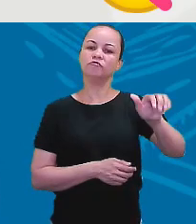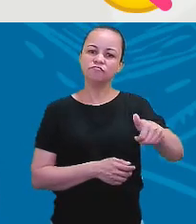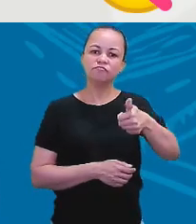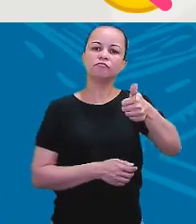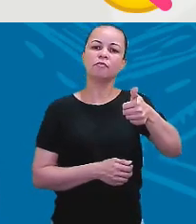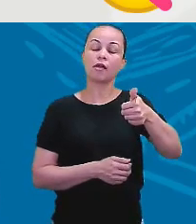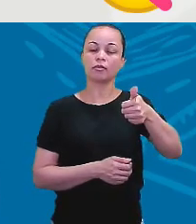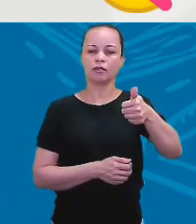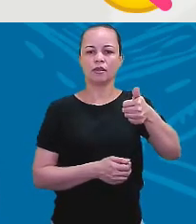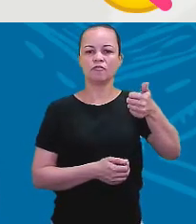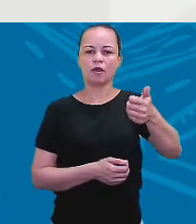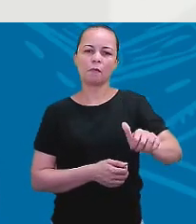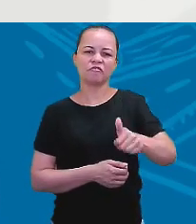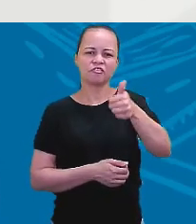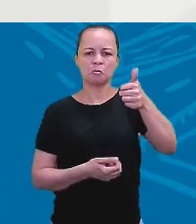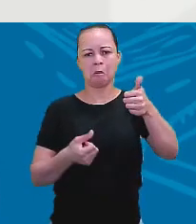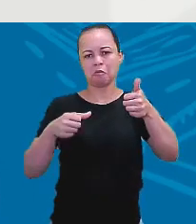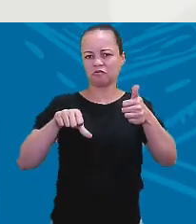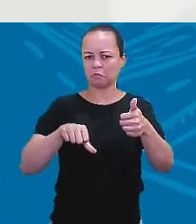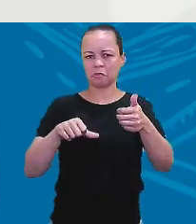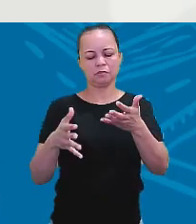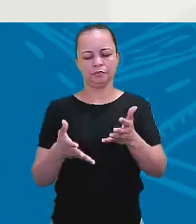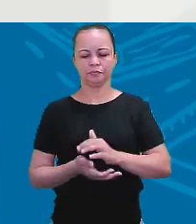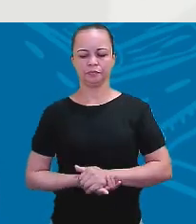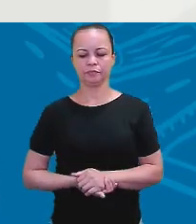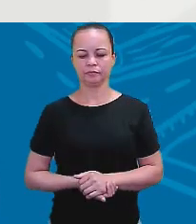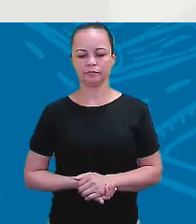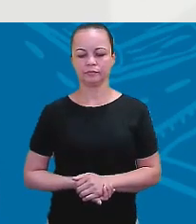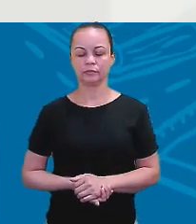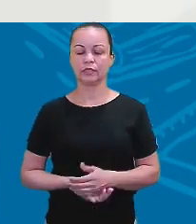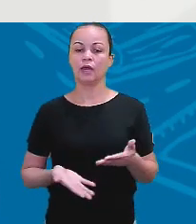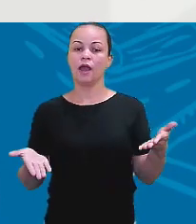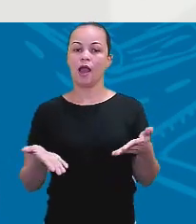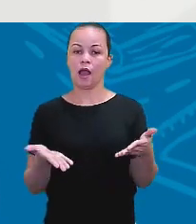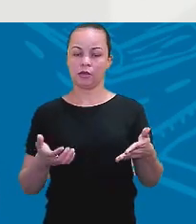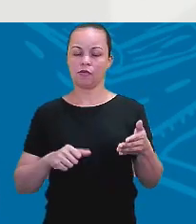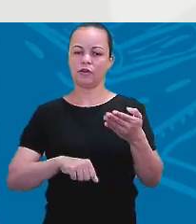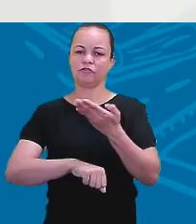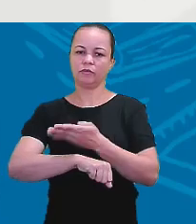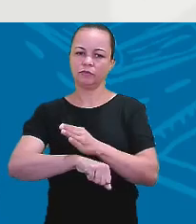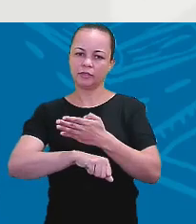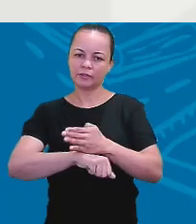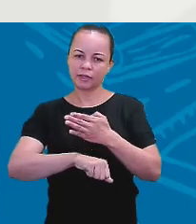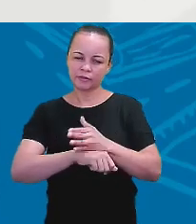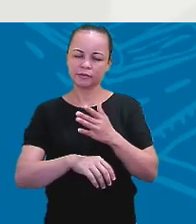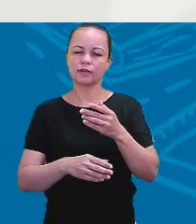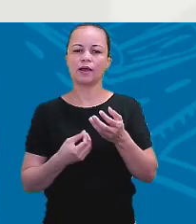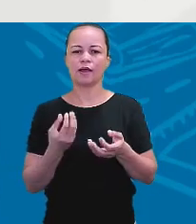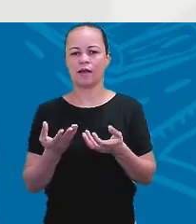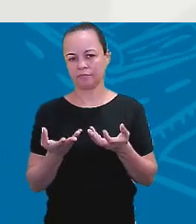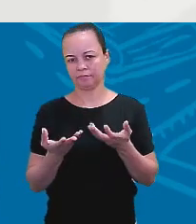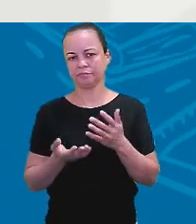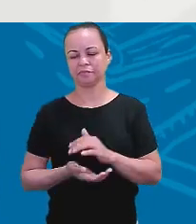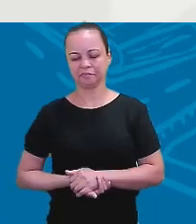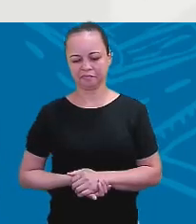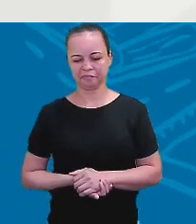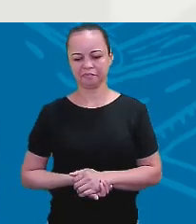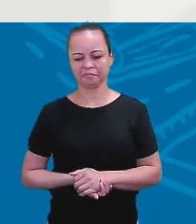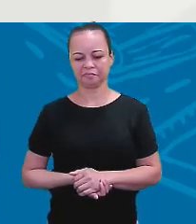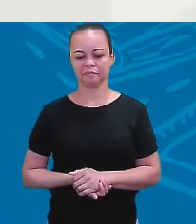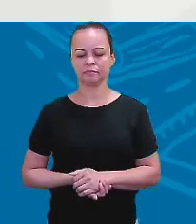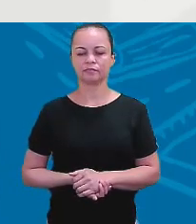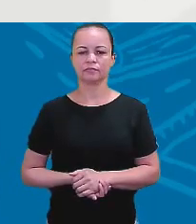segunda afirma. Bem, gente. Vamos exercitar um pouco. Vamos